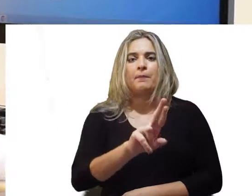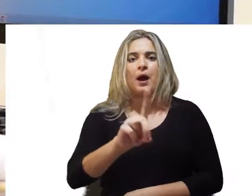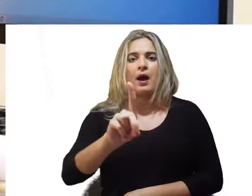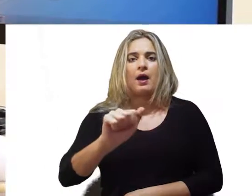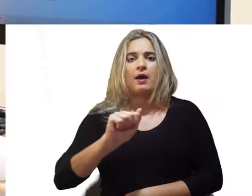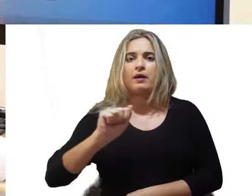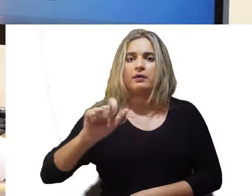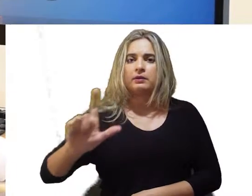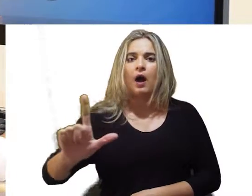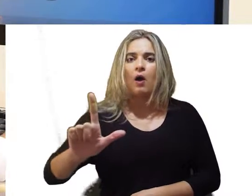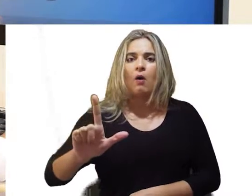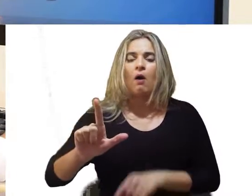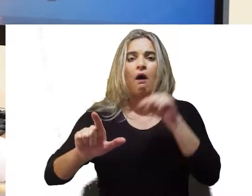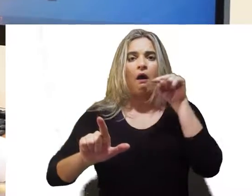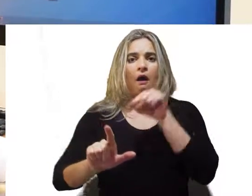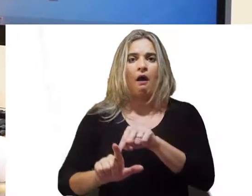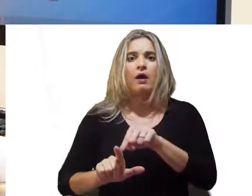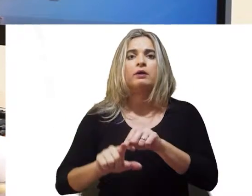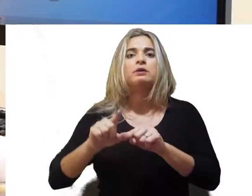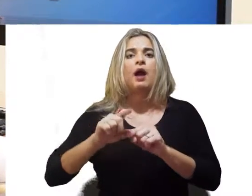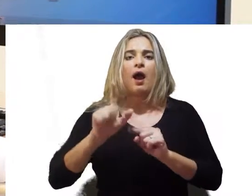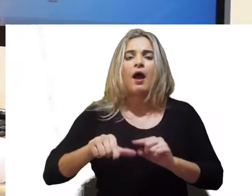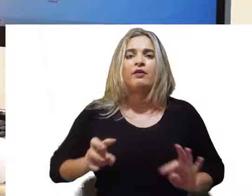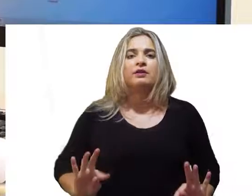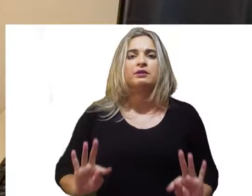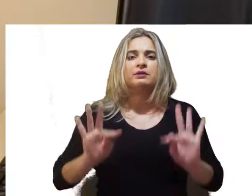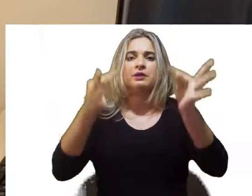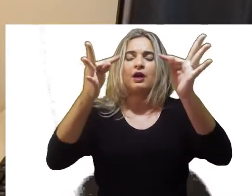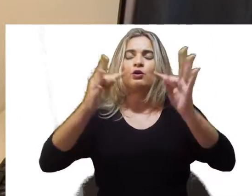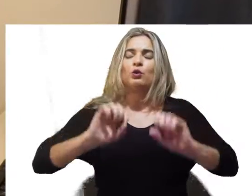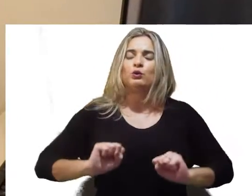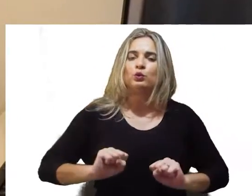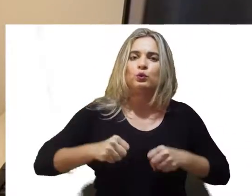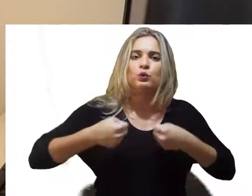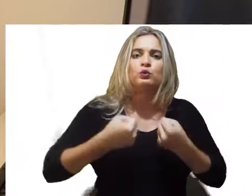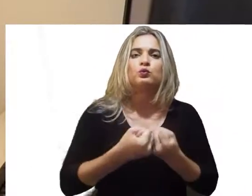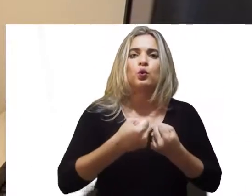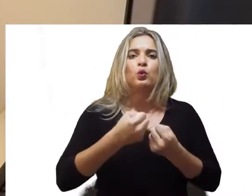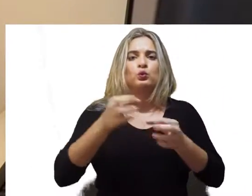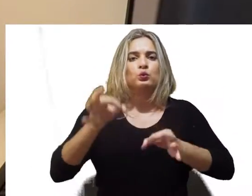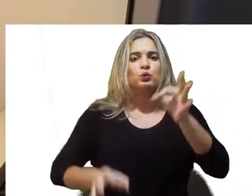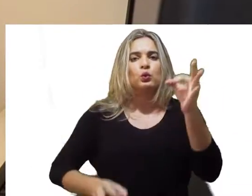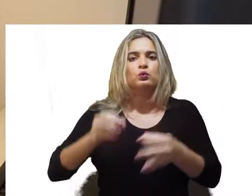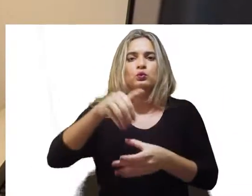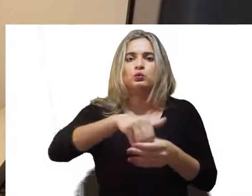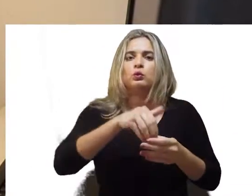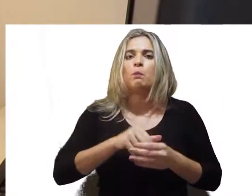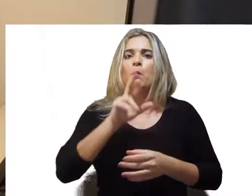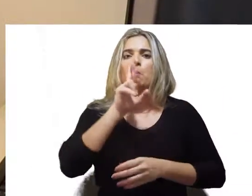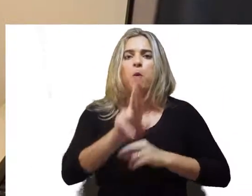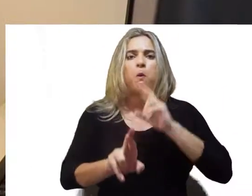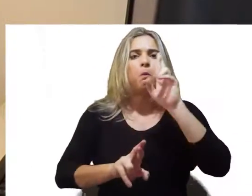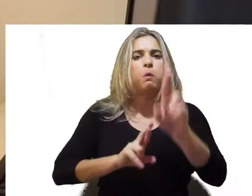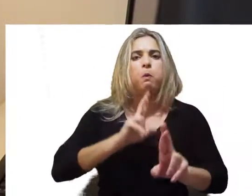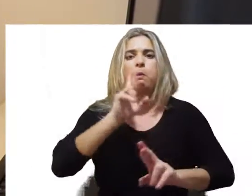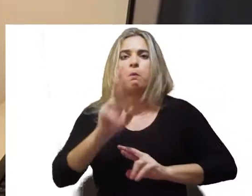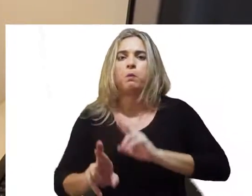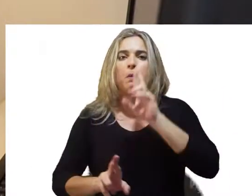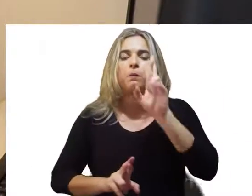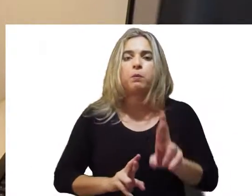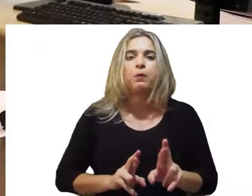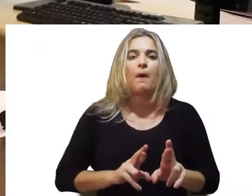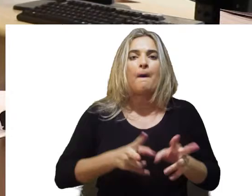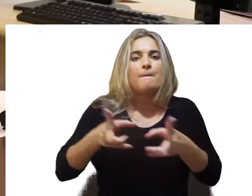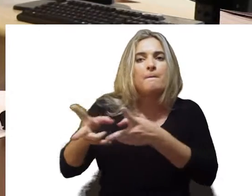Norte, a praticidade oferecida pela ferramenta tecnológica, somada ao esforço do Judiciário Eleitoral em dar respostas às irregularidades